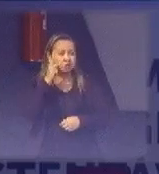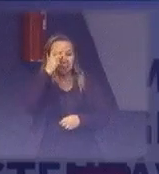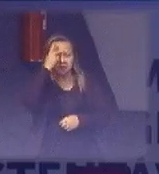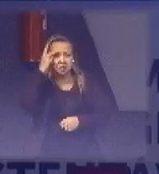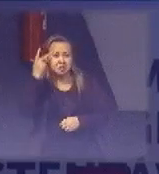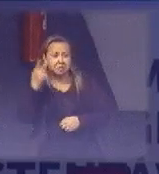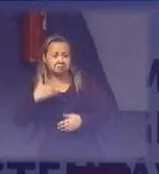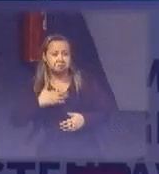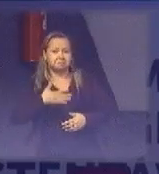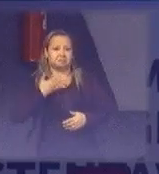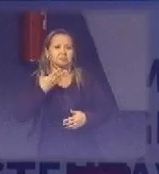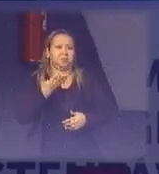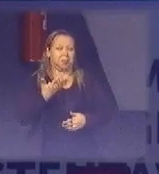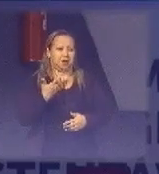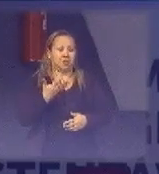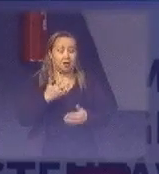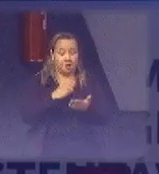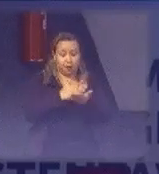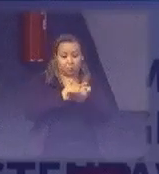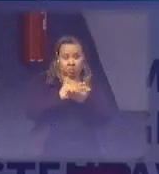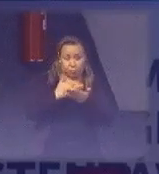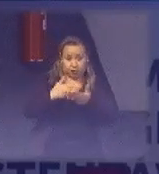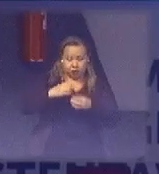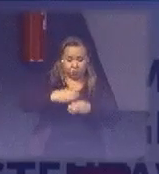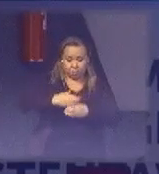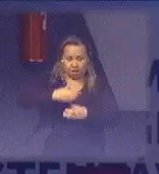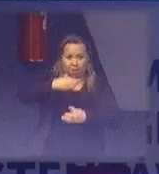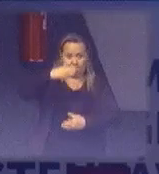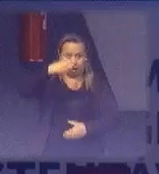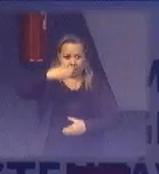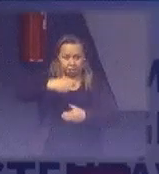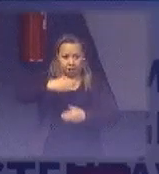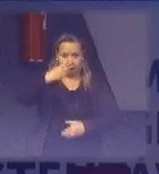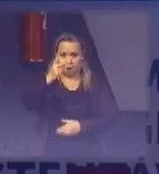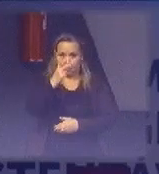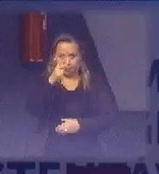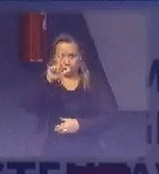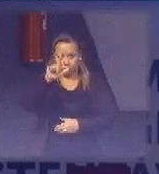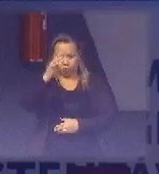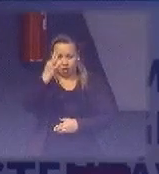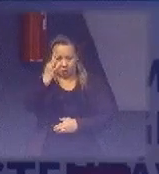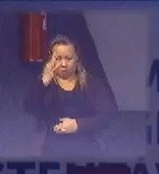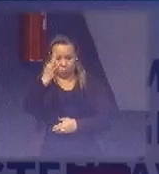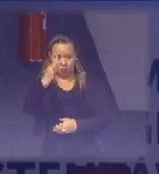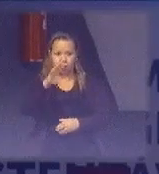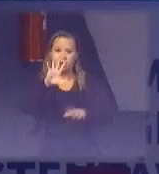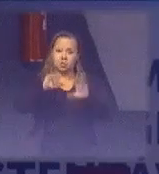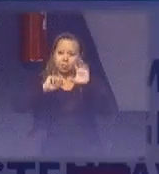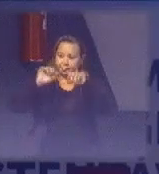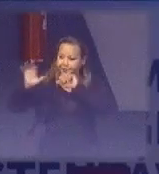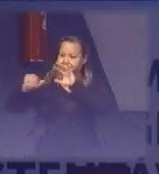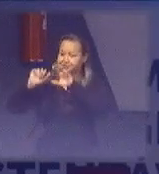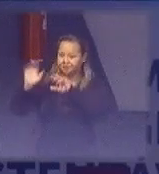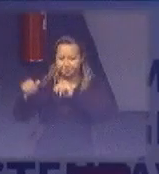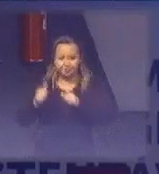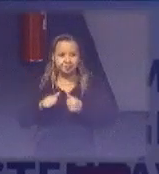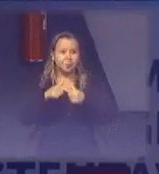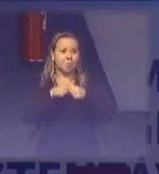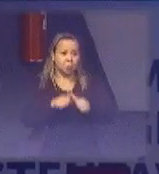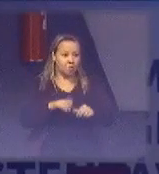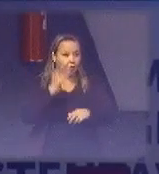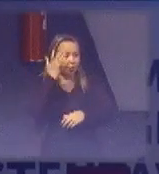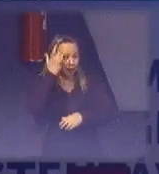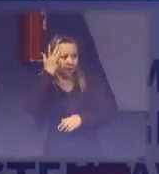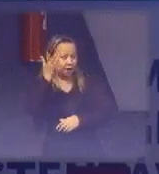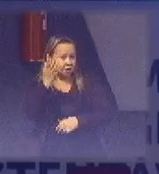conseguir. A partir do momento que você trabalha com garrafas PET, vamos arrecadar, arrecadar, então já fica um pouco mais fácil. Então, se nós